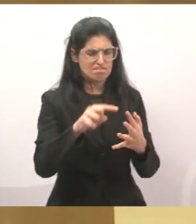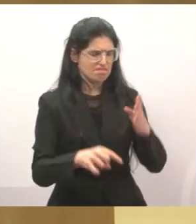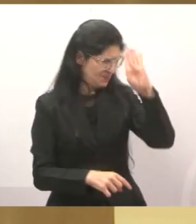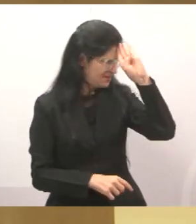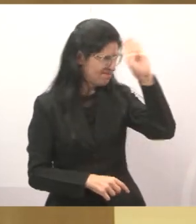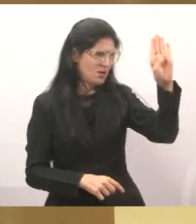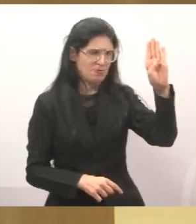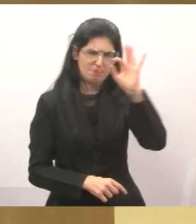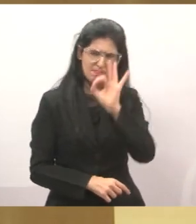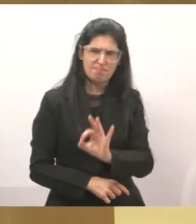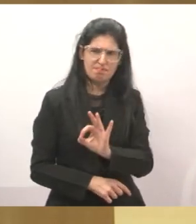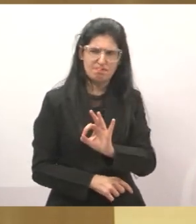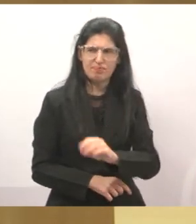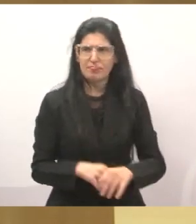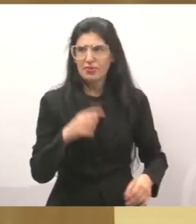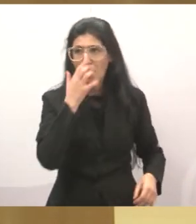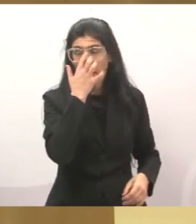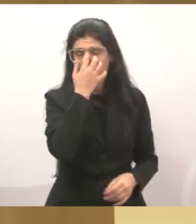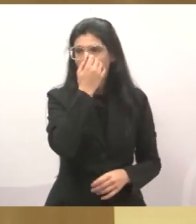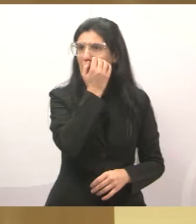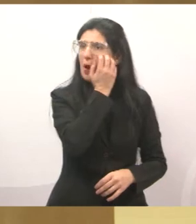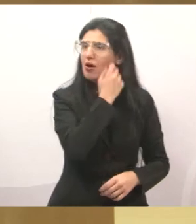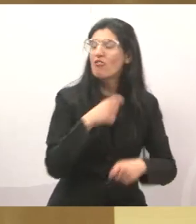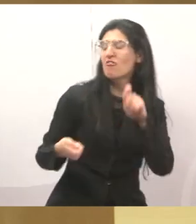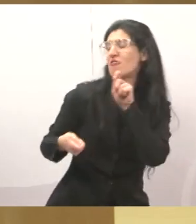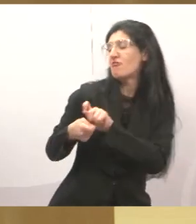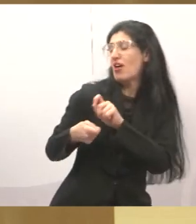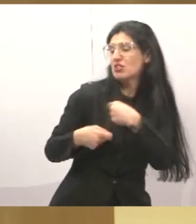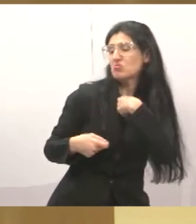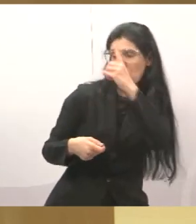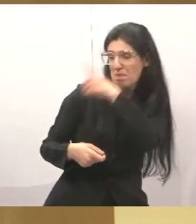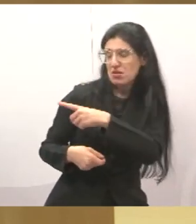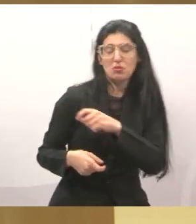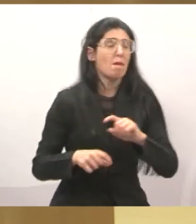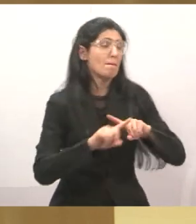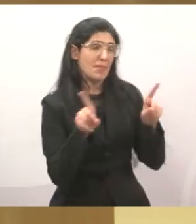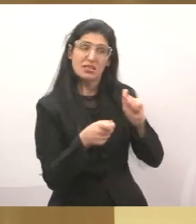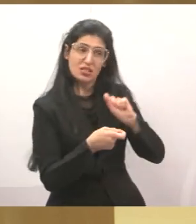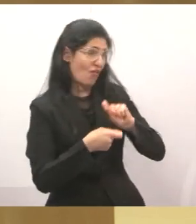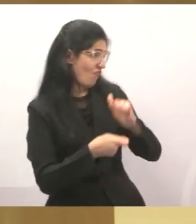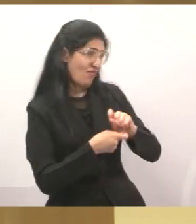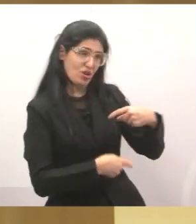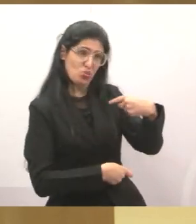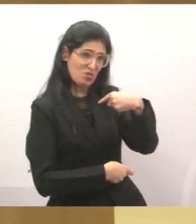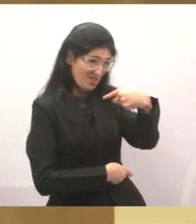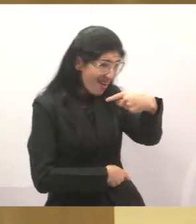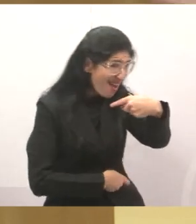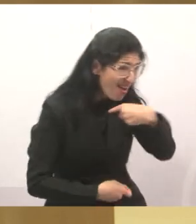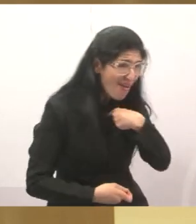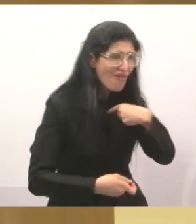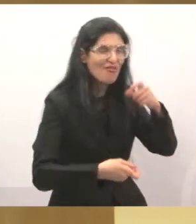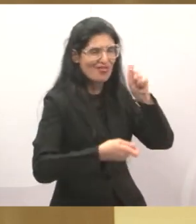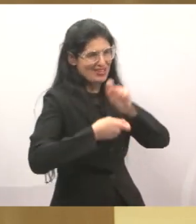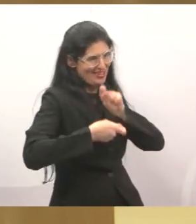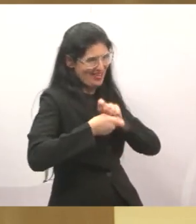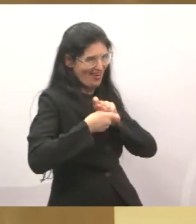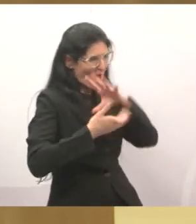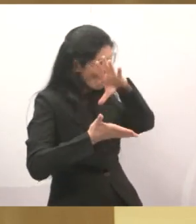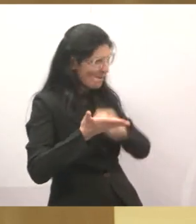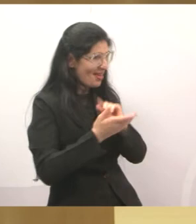fazer. Porque é aquele ditado, faz o que eu mando, mas não faz o que eu faço. Está certo? Eu não sei se tem meus contatos aí.